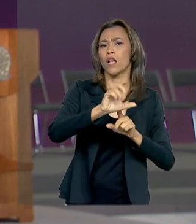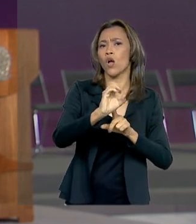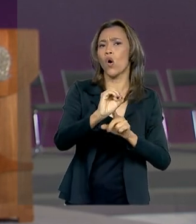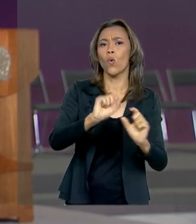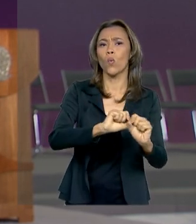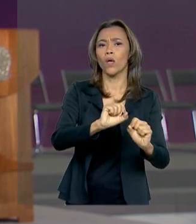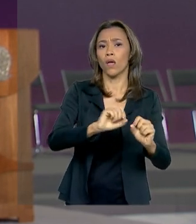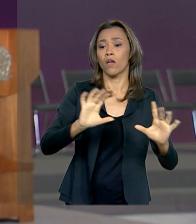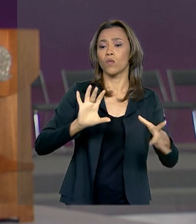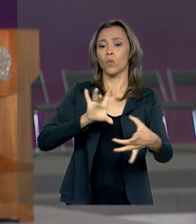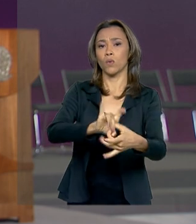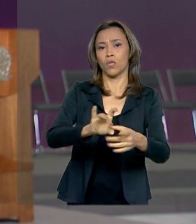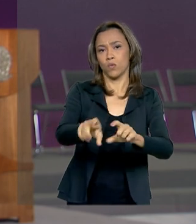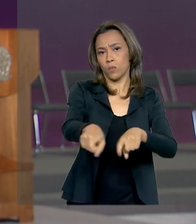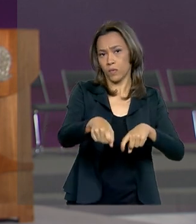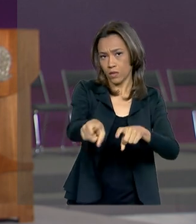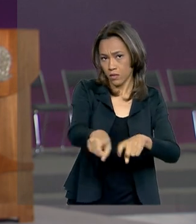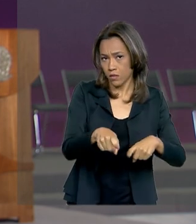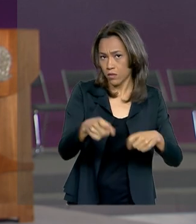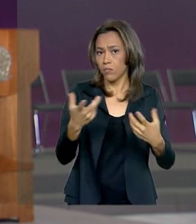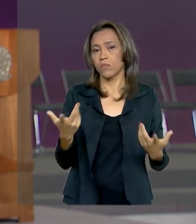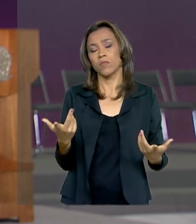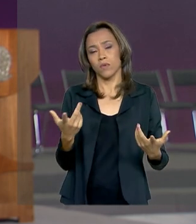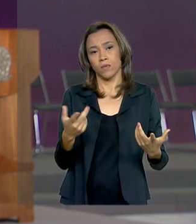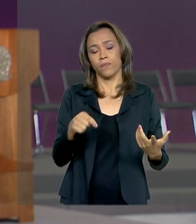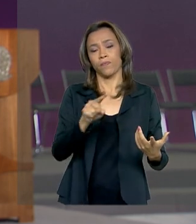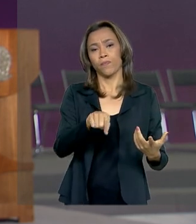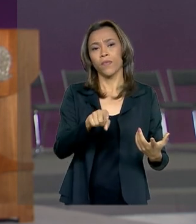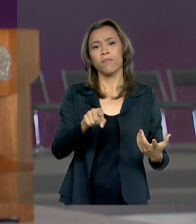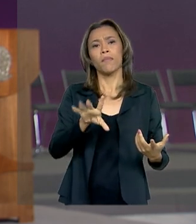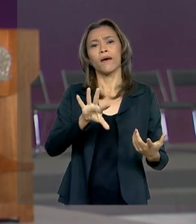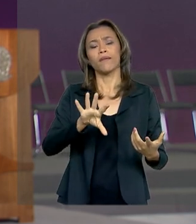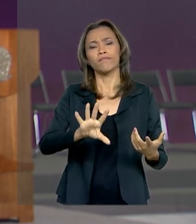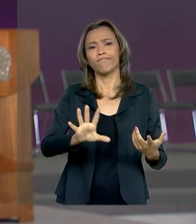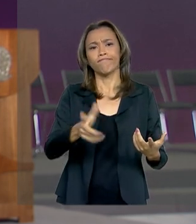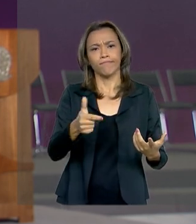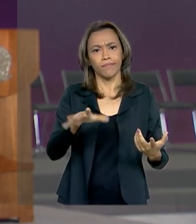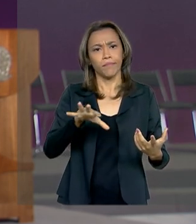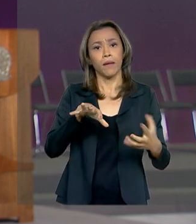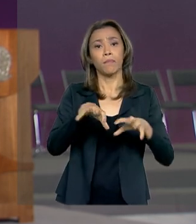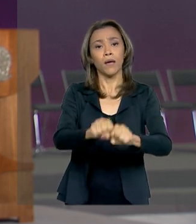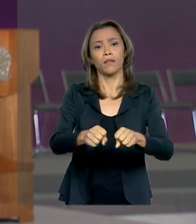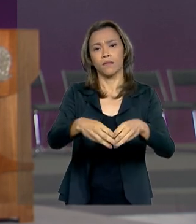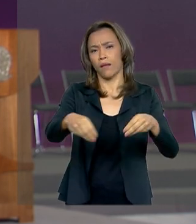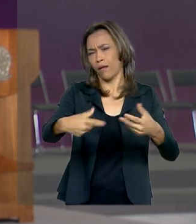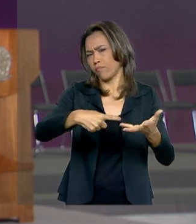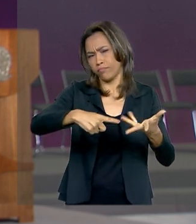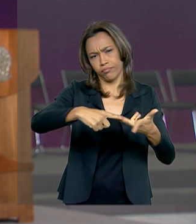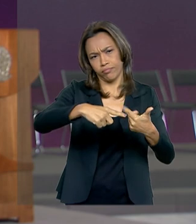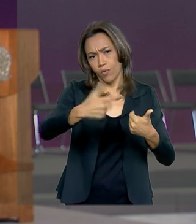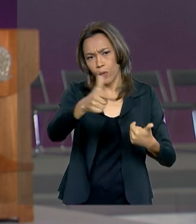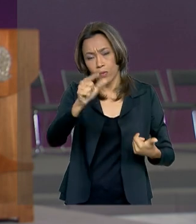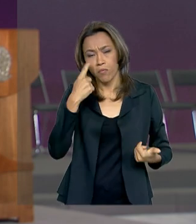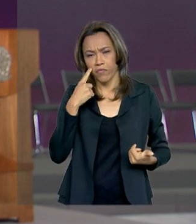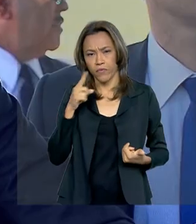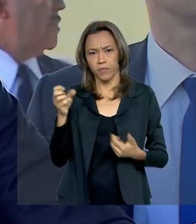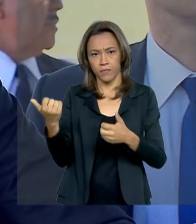ou seja, uma GLO para ações de reintegrações de posse. Vamos ouvir então o que disse o presidente.